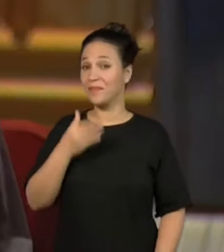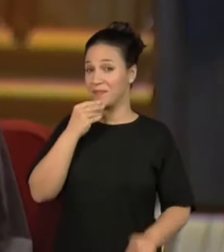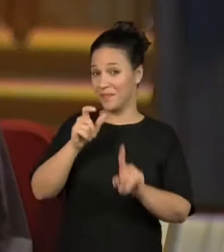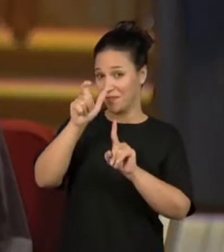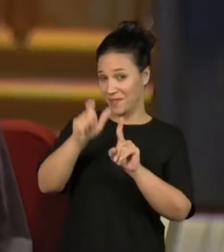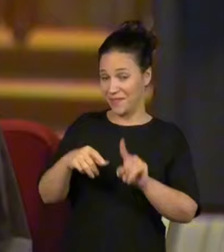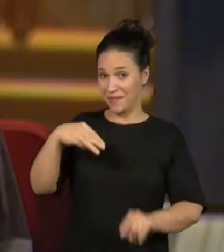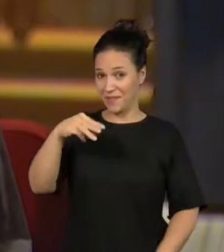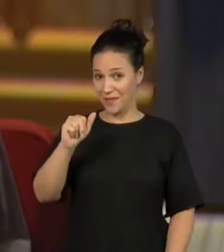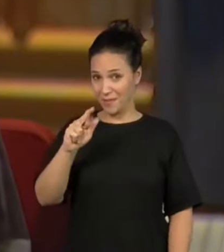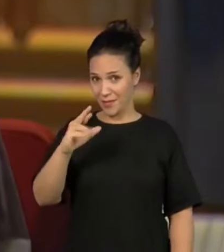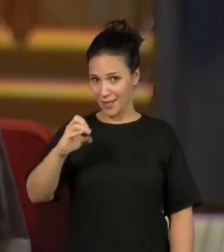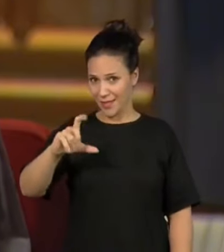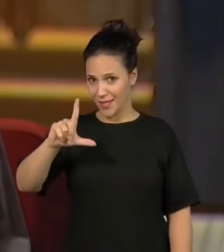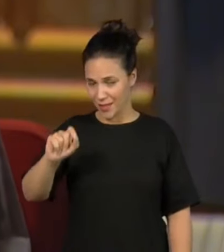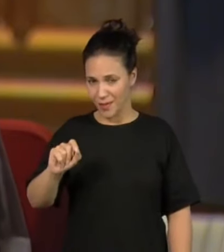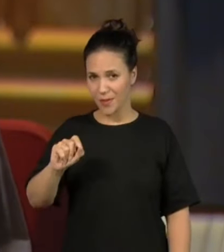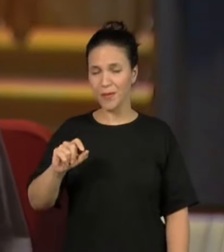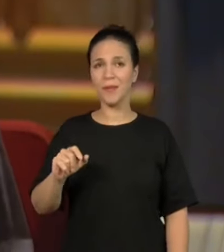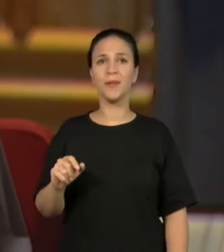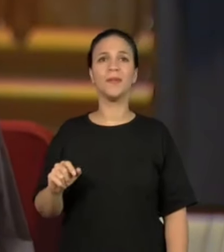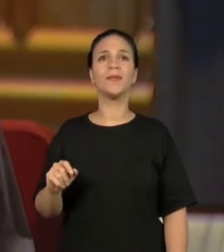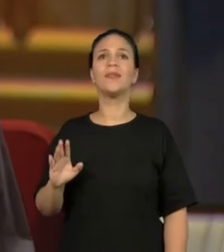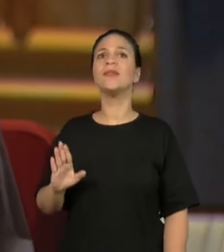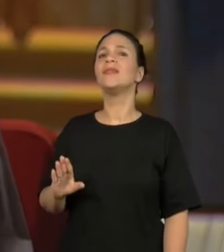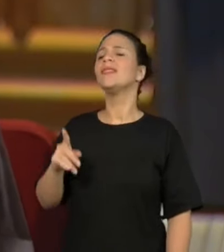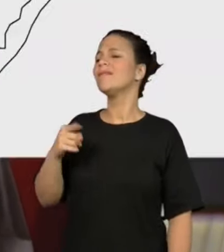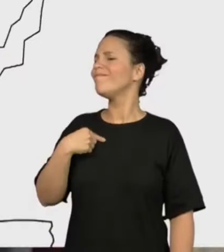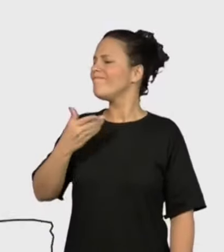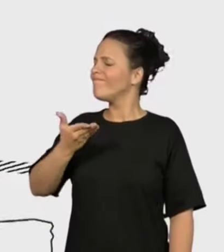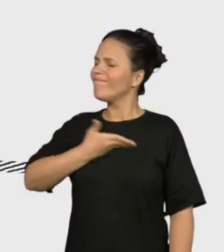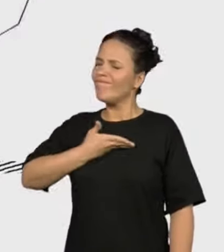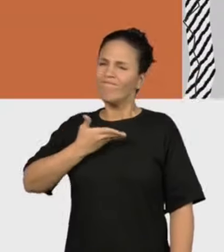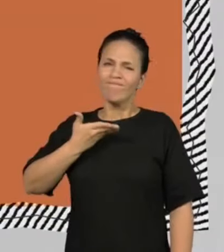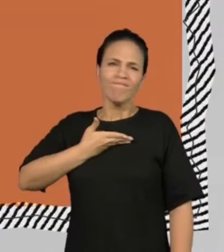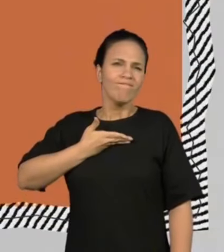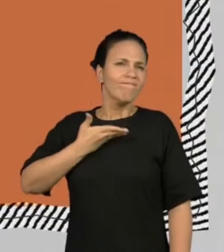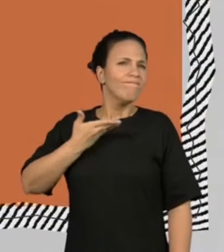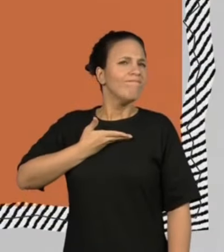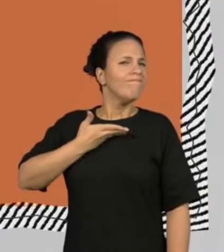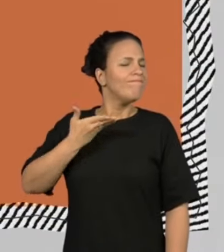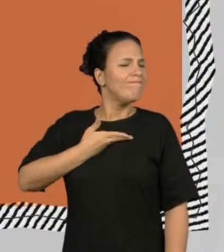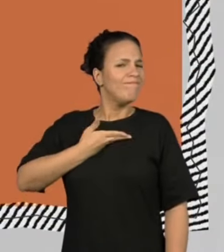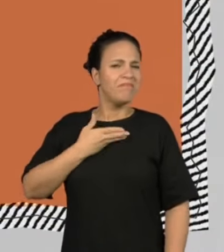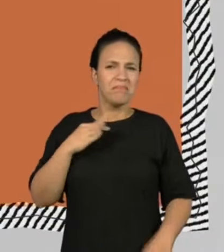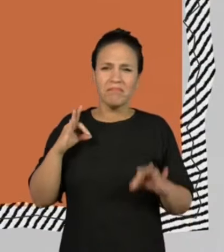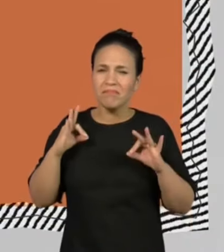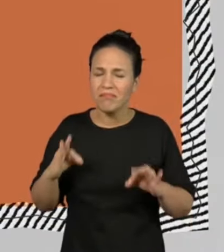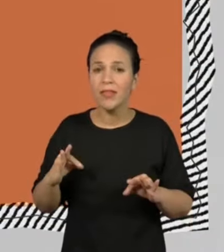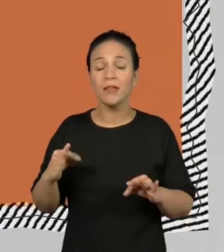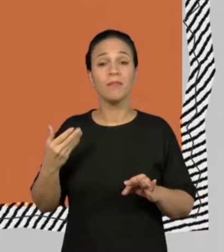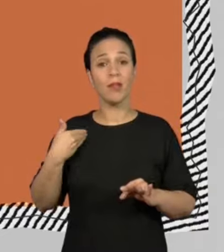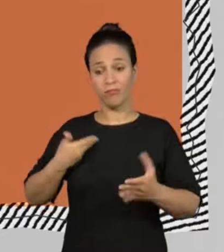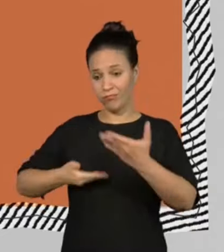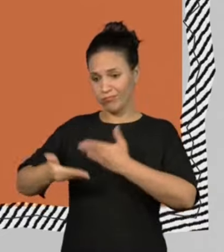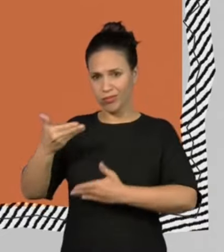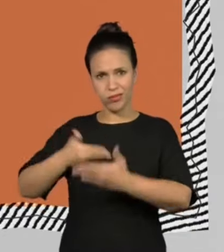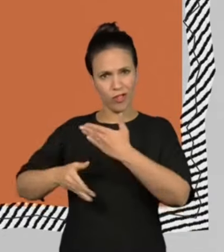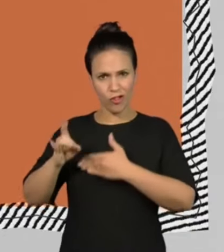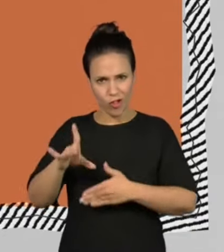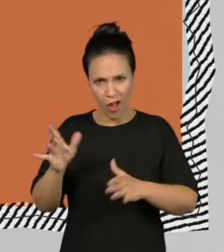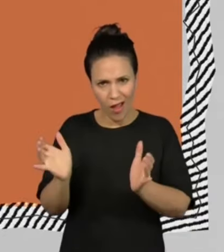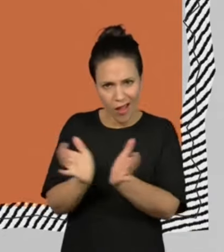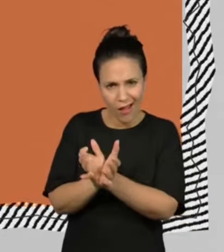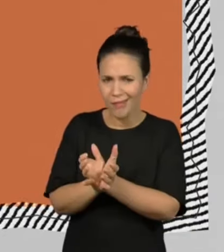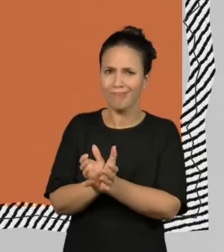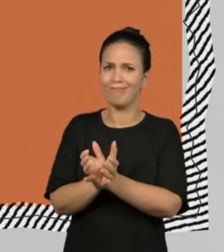foi meu grande amigo, cuja relação ia além da própria